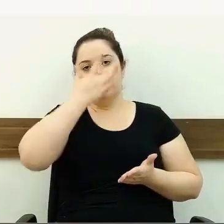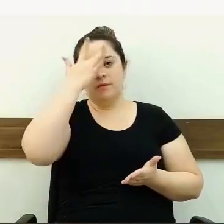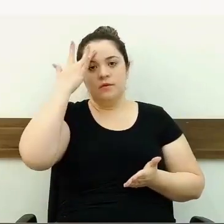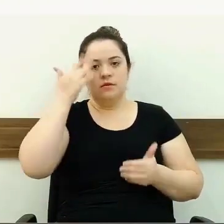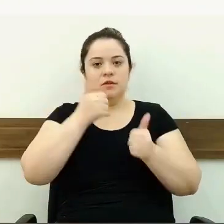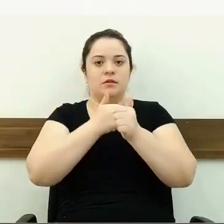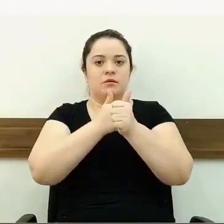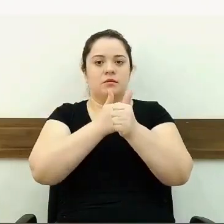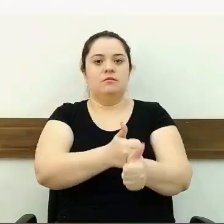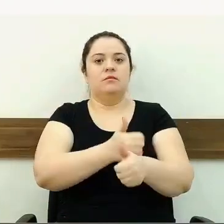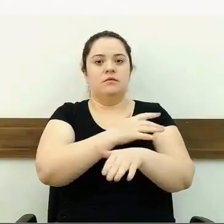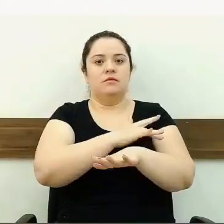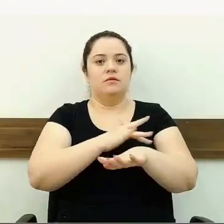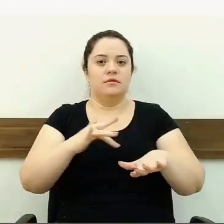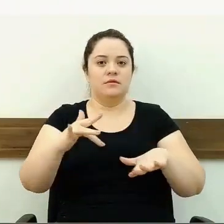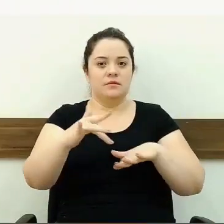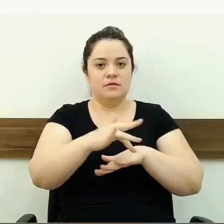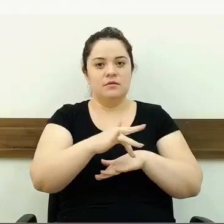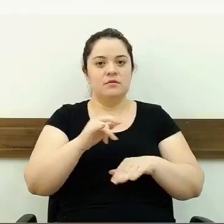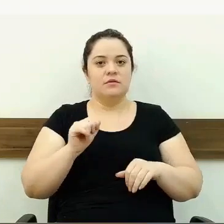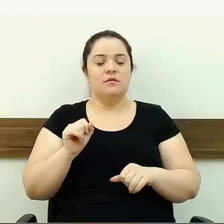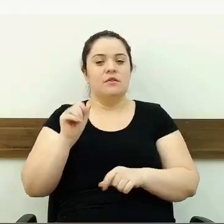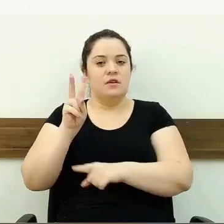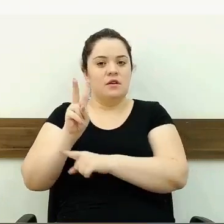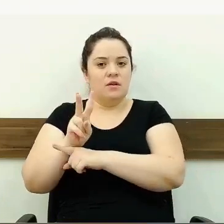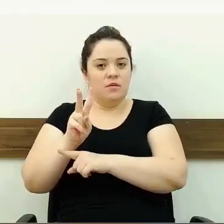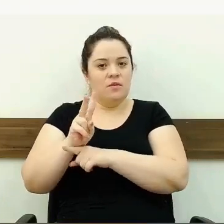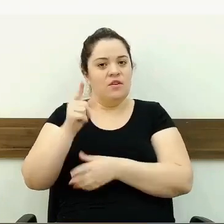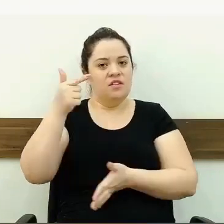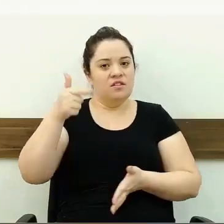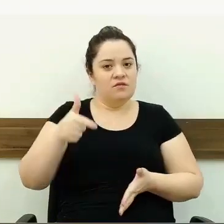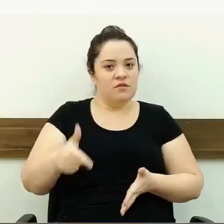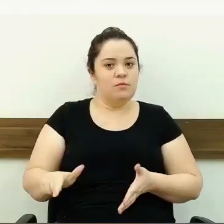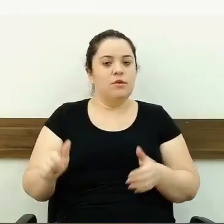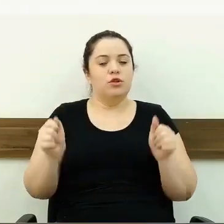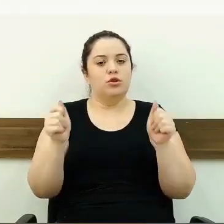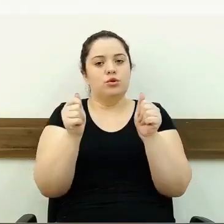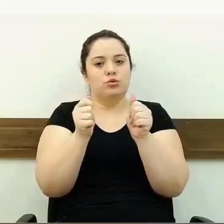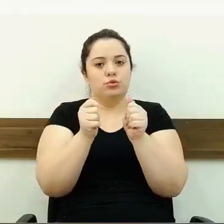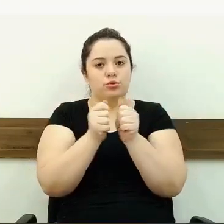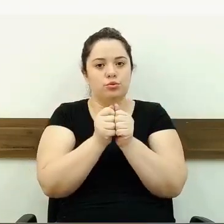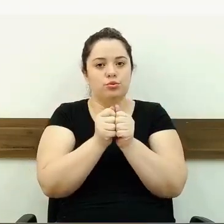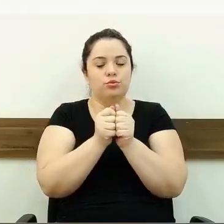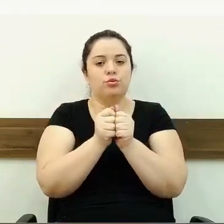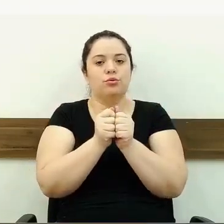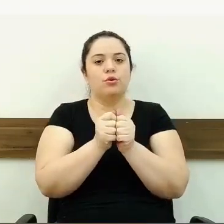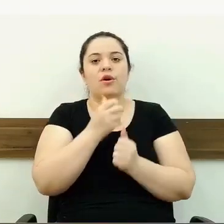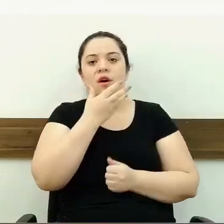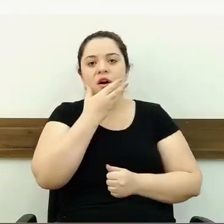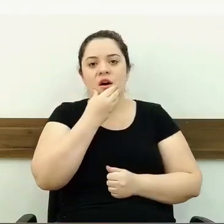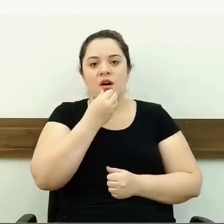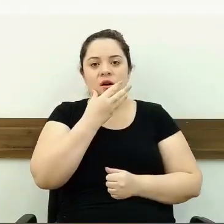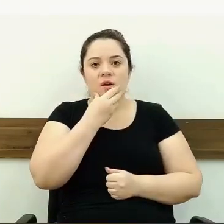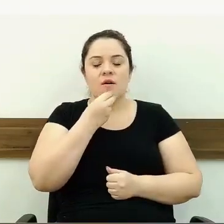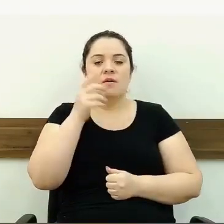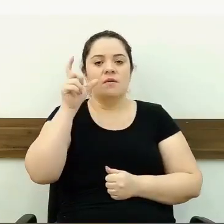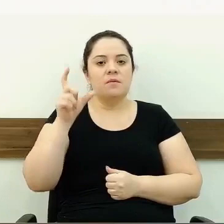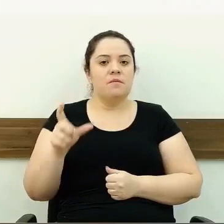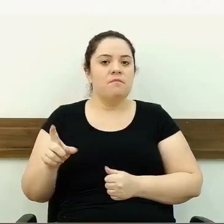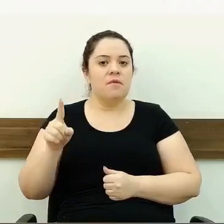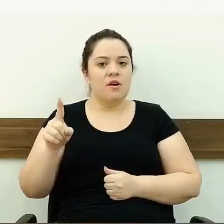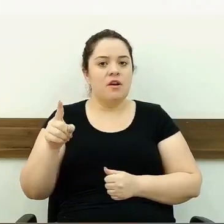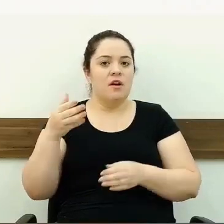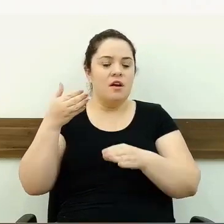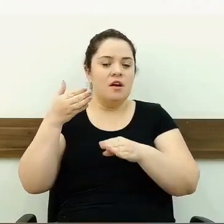sociais, aguarda novamente aqui conosco o senhor Zé Teca, que sempre, quando pode, está disponível para